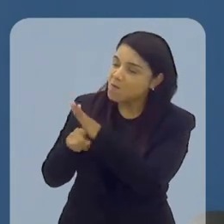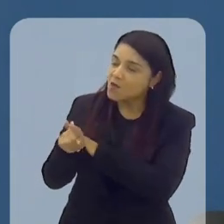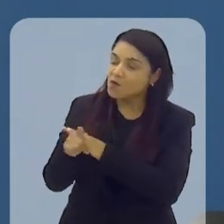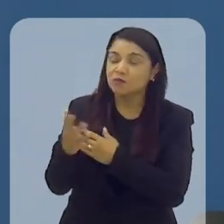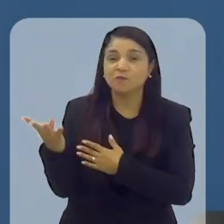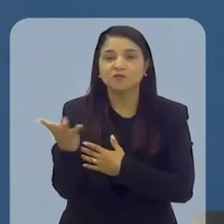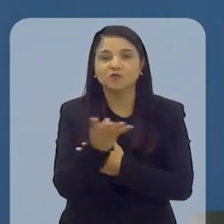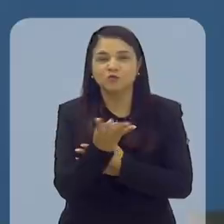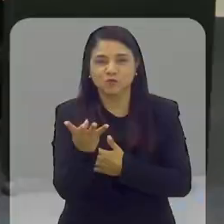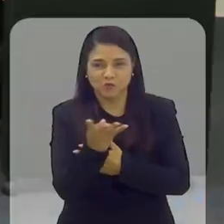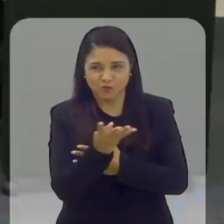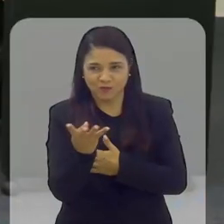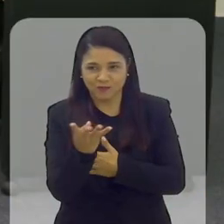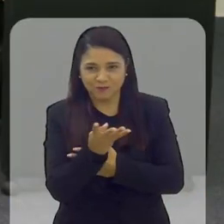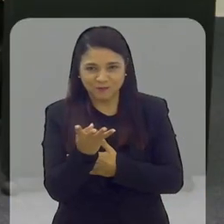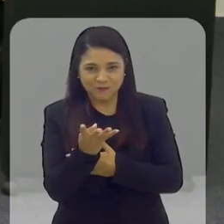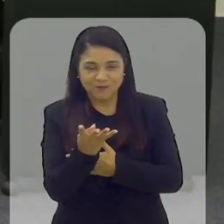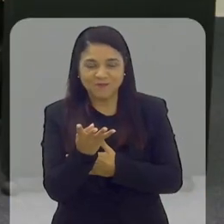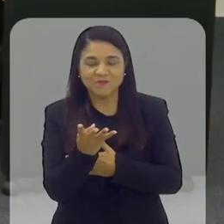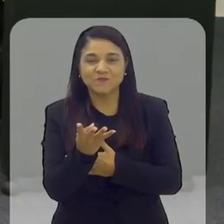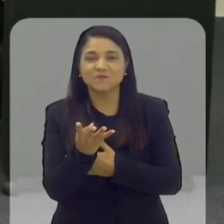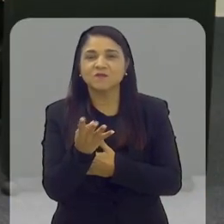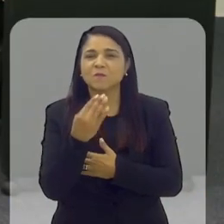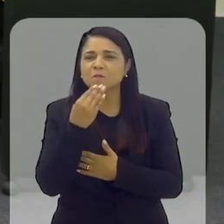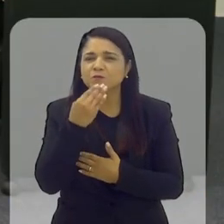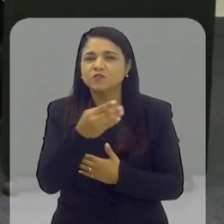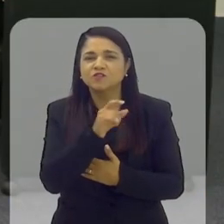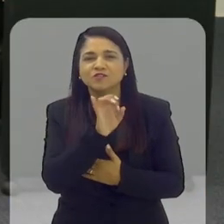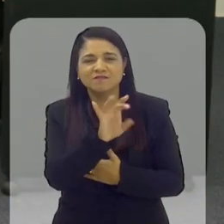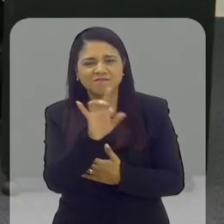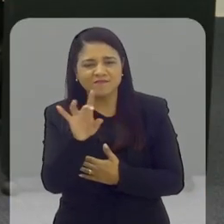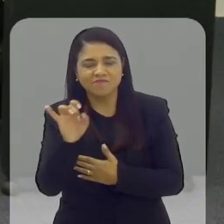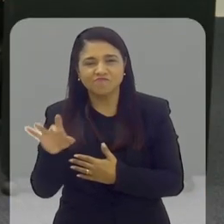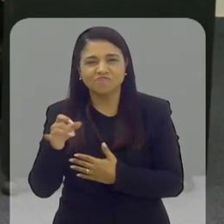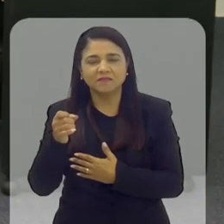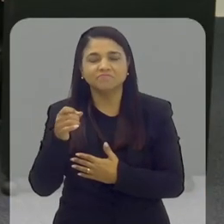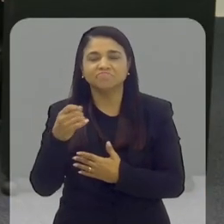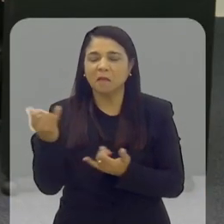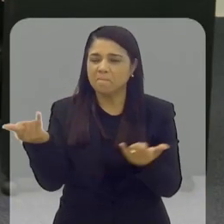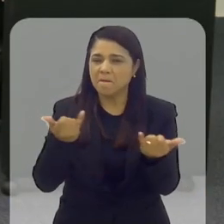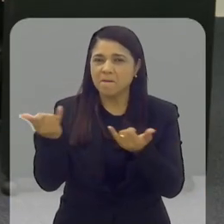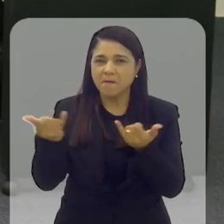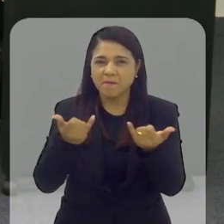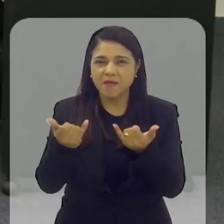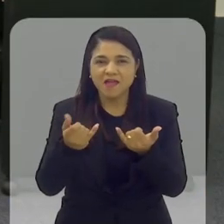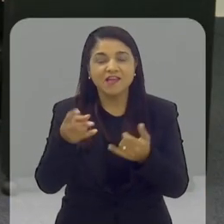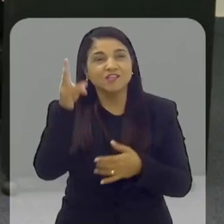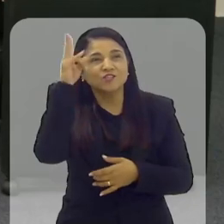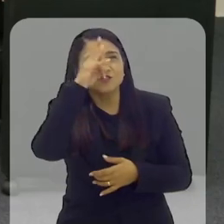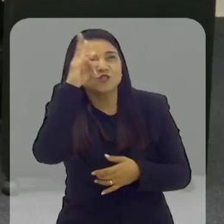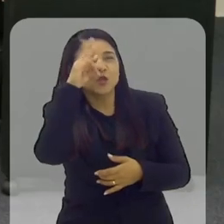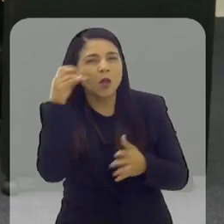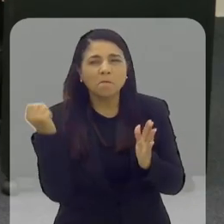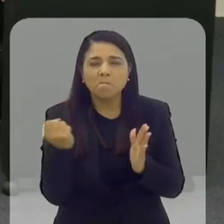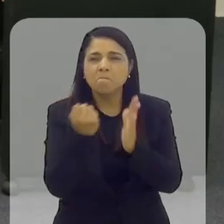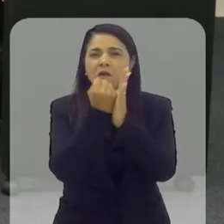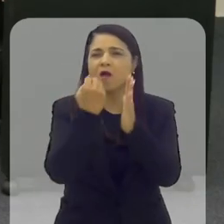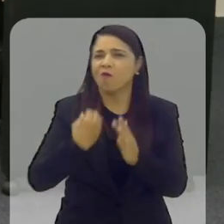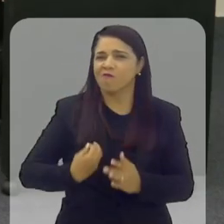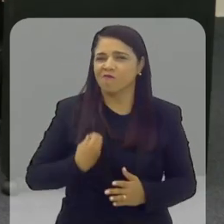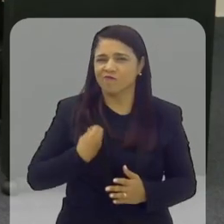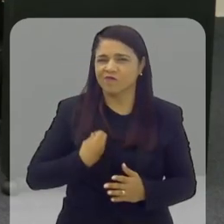pergunta para as quatro que estão aqui. queria pedir que cada uma contasse alguma história que foi muito